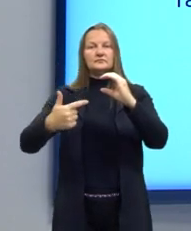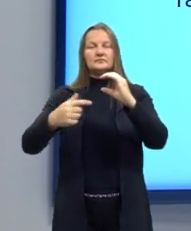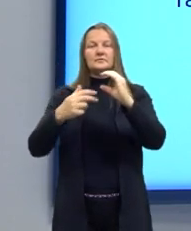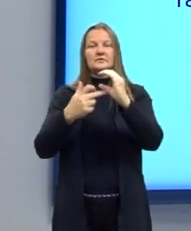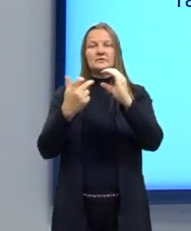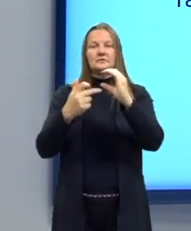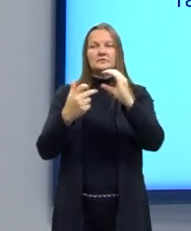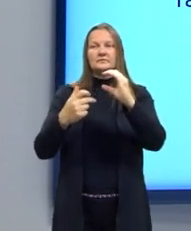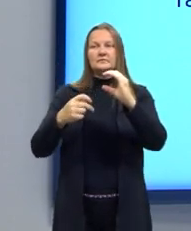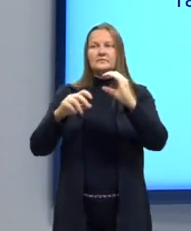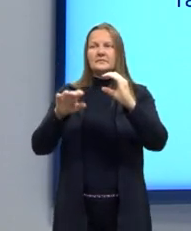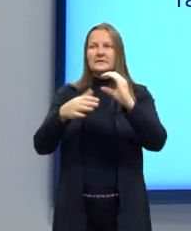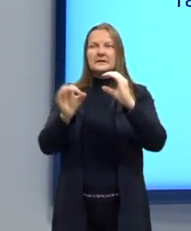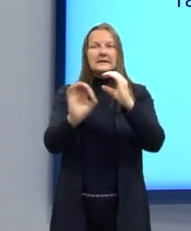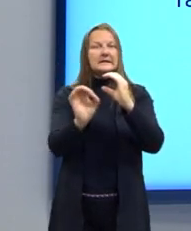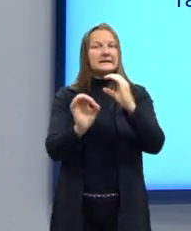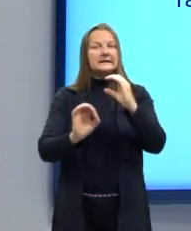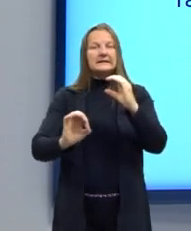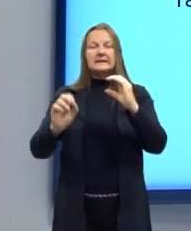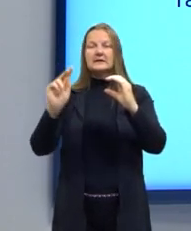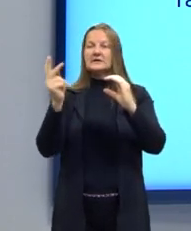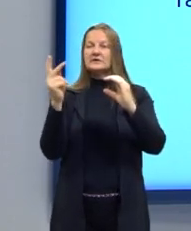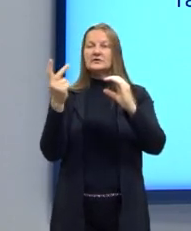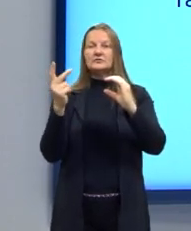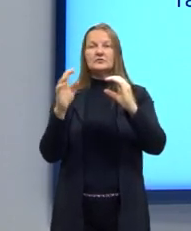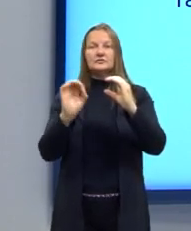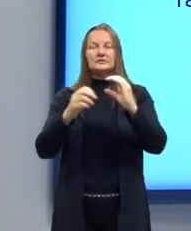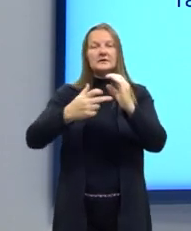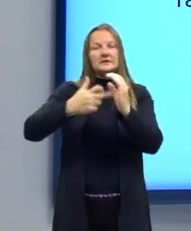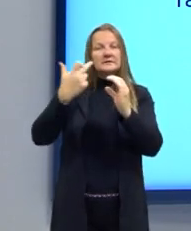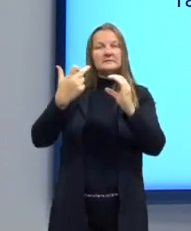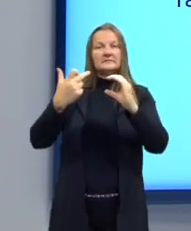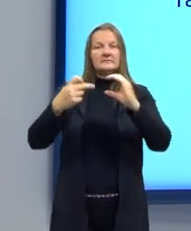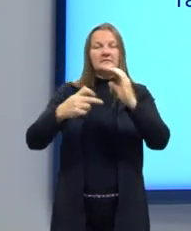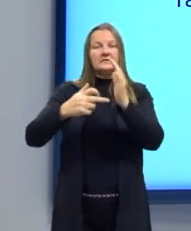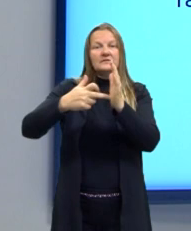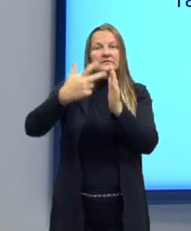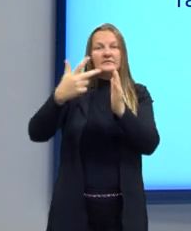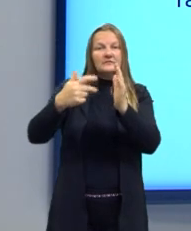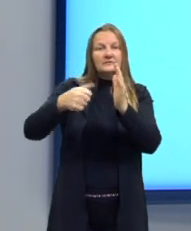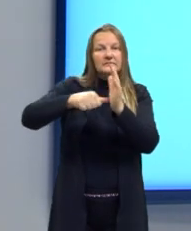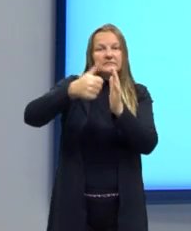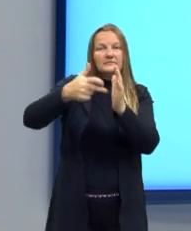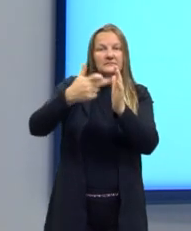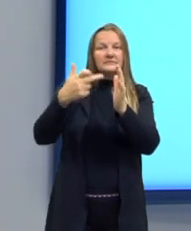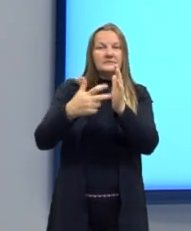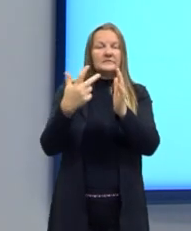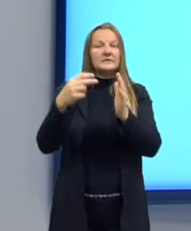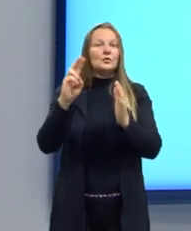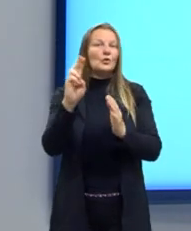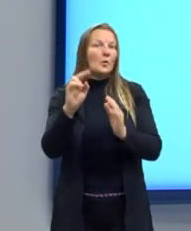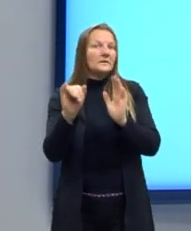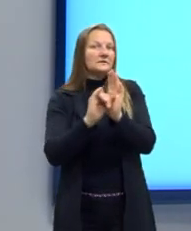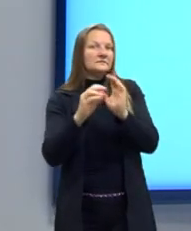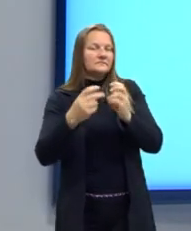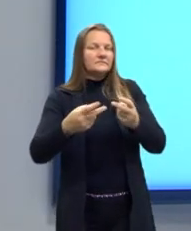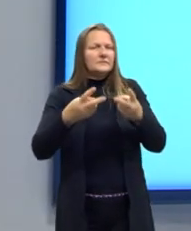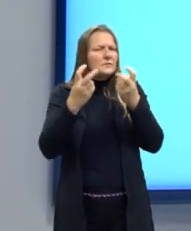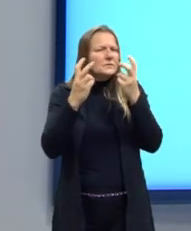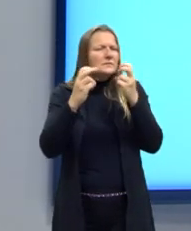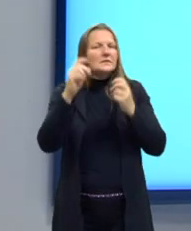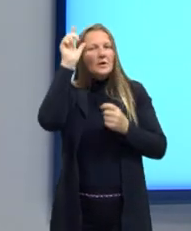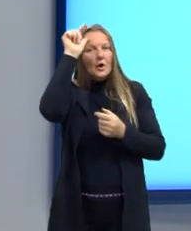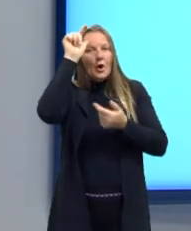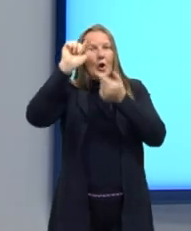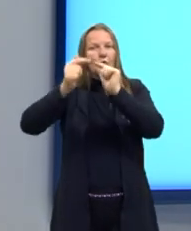e quando eu não apresento hidrogênio, ela é terciária. Isso influencia na nomenclatura. Segue o mesmo raciocínio. Quando